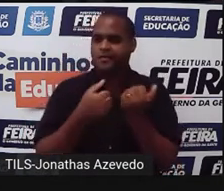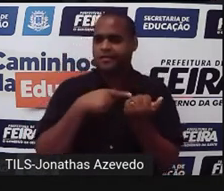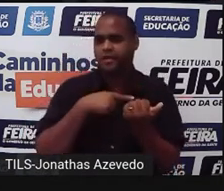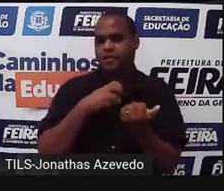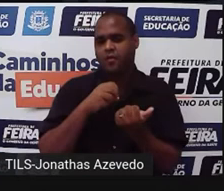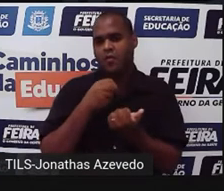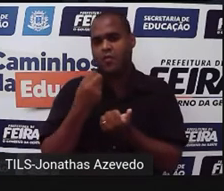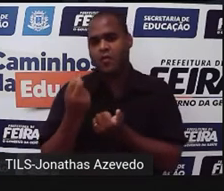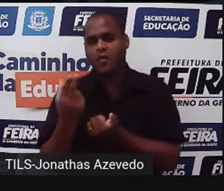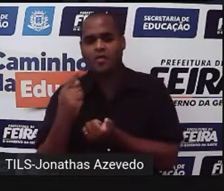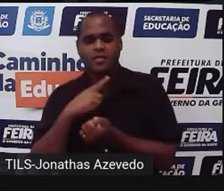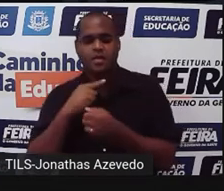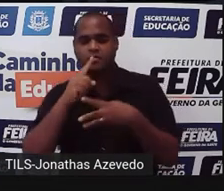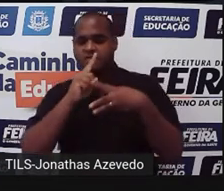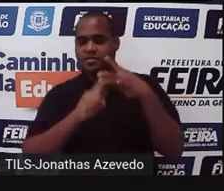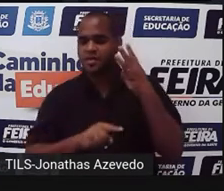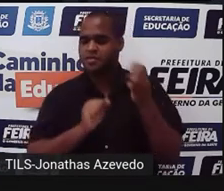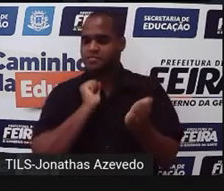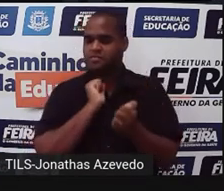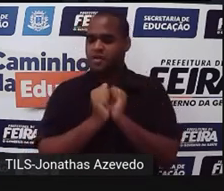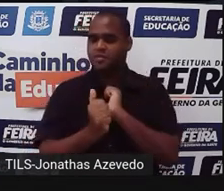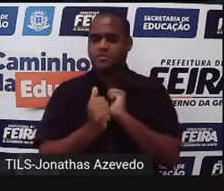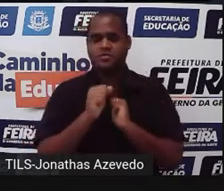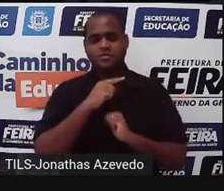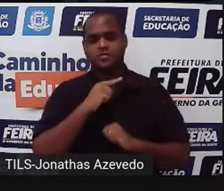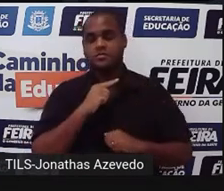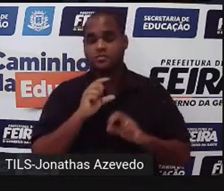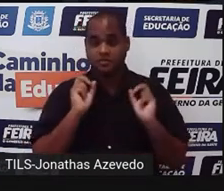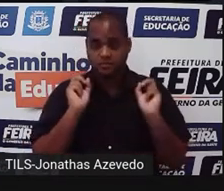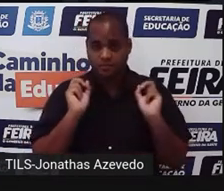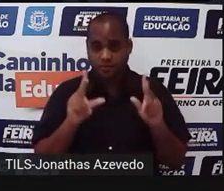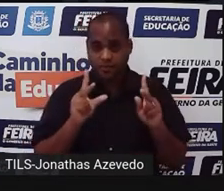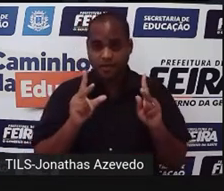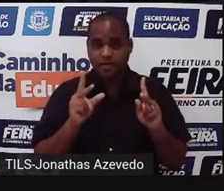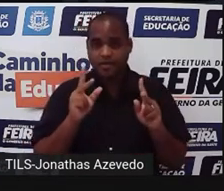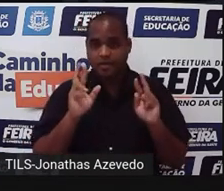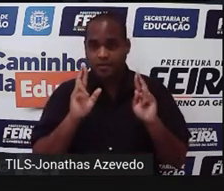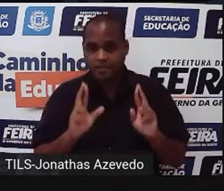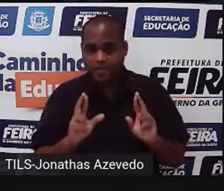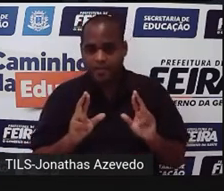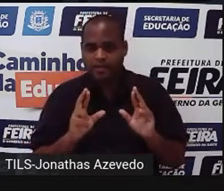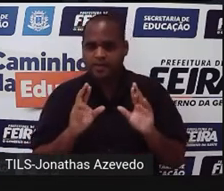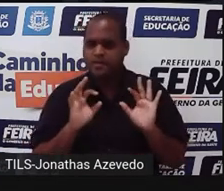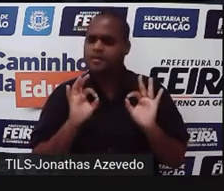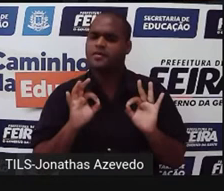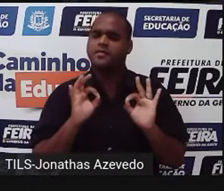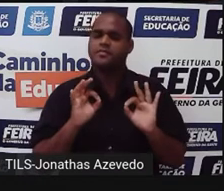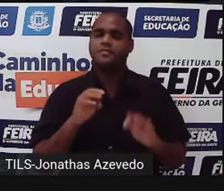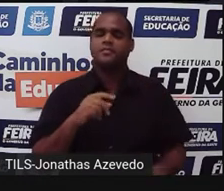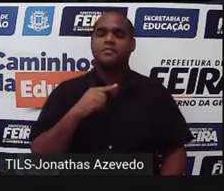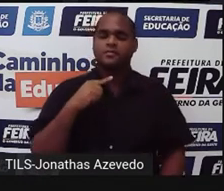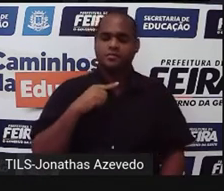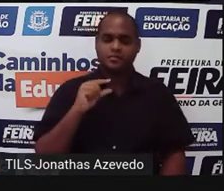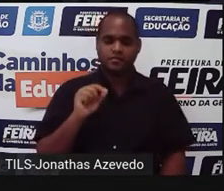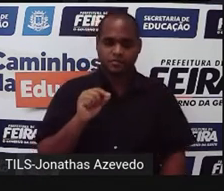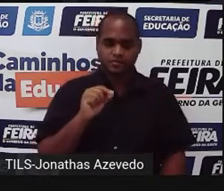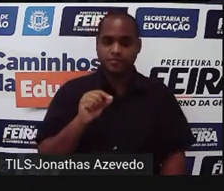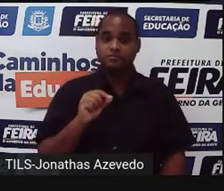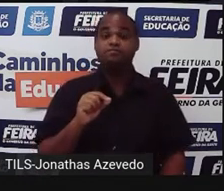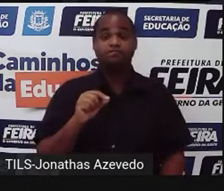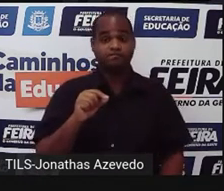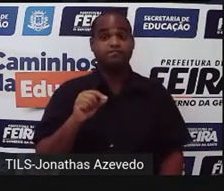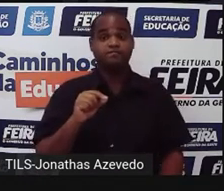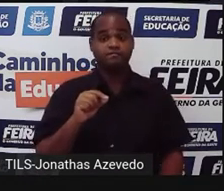ou até mesmo os três esportes. Tá bom? Tranquilo? Mas assim, ó, essa situação